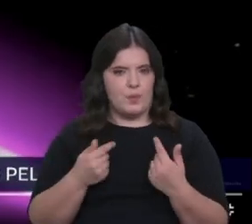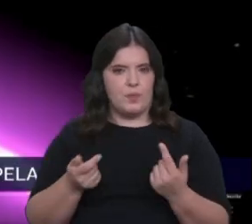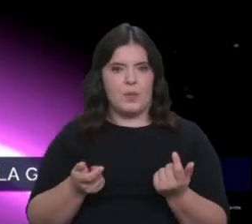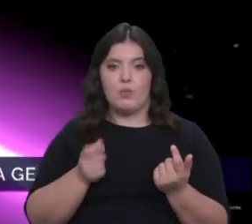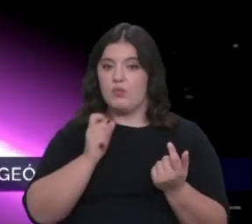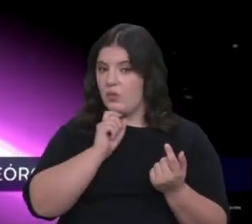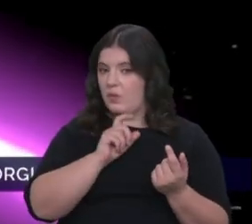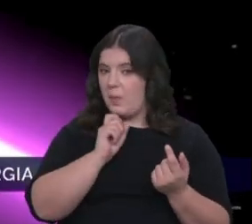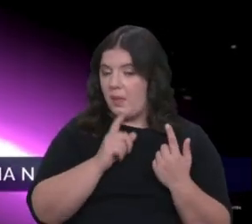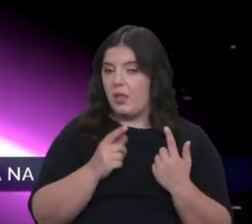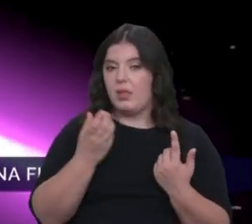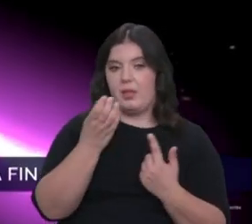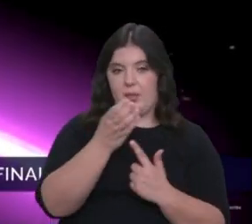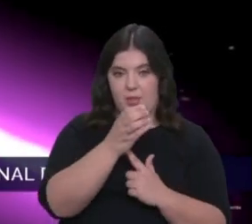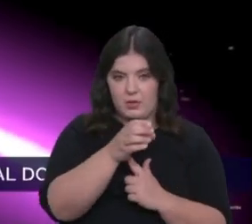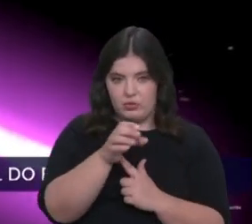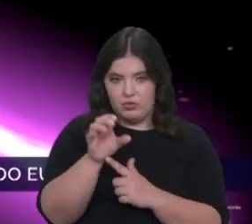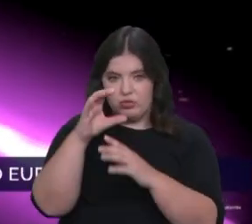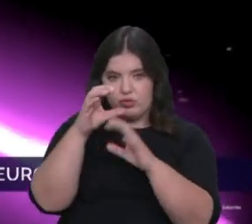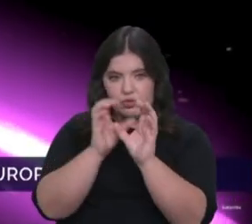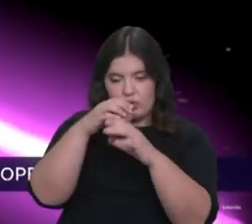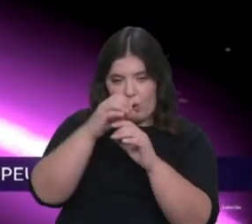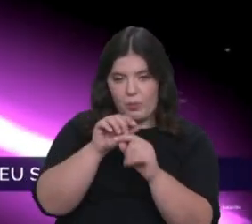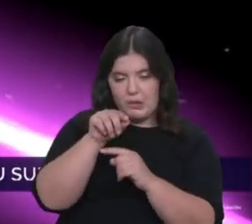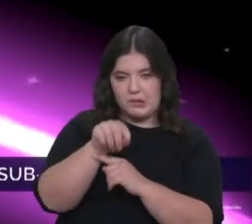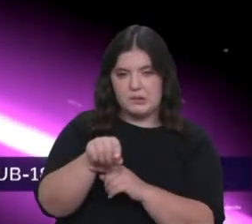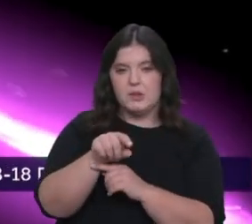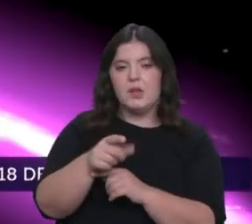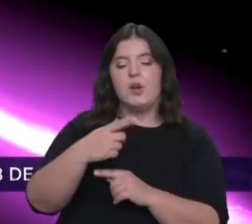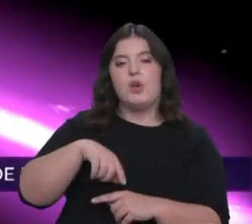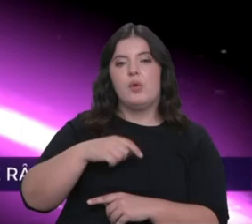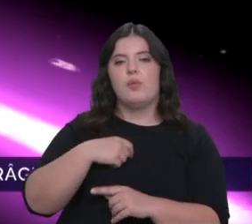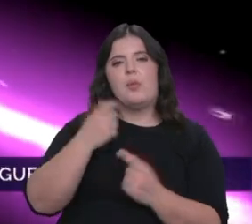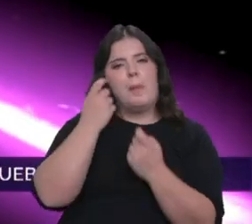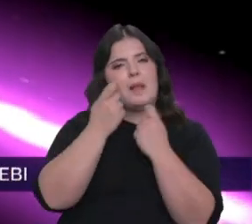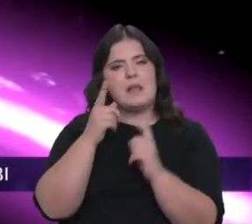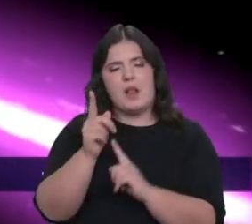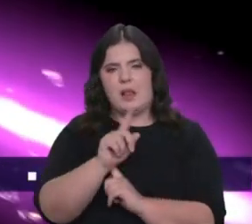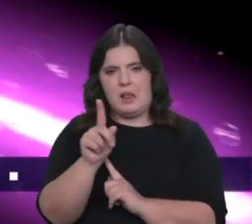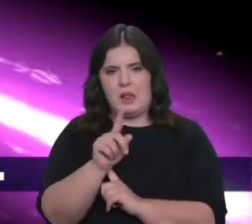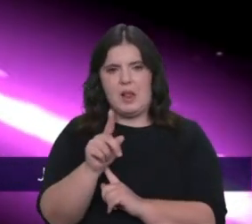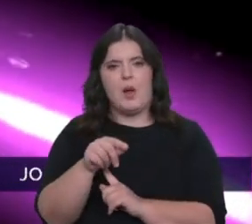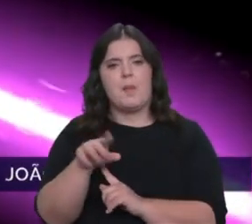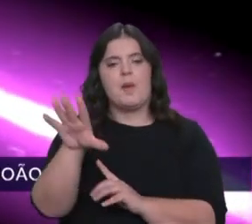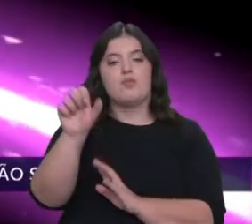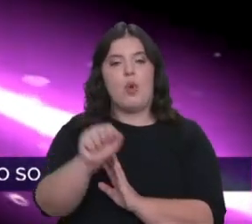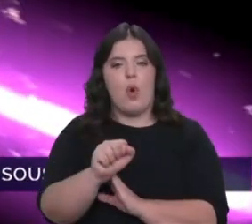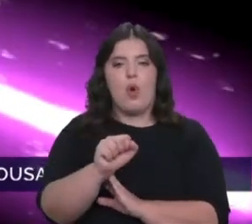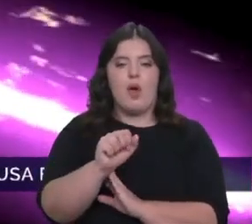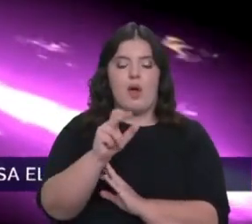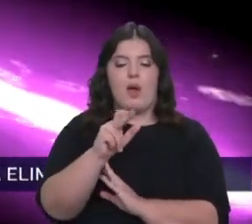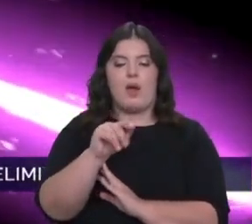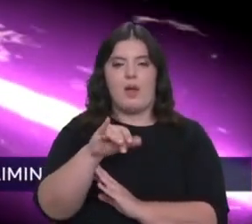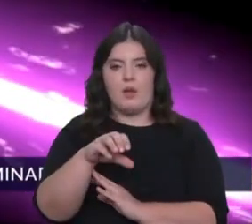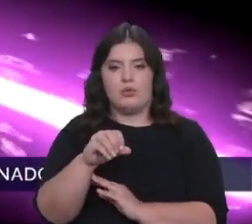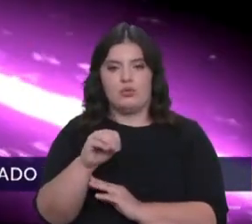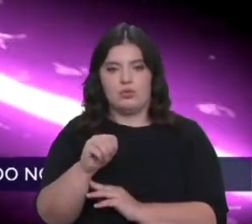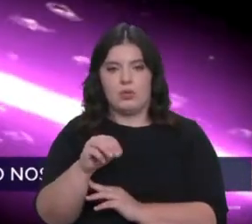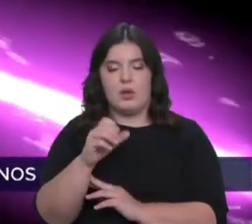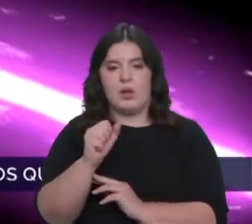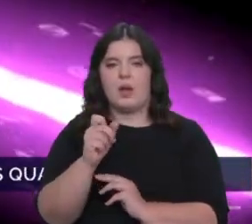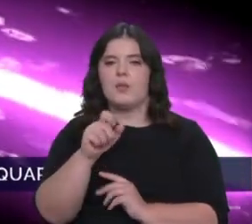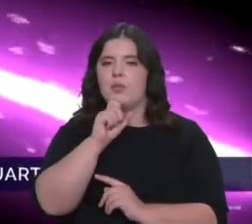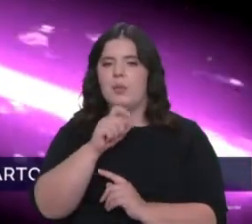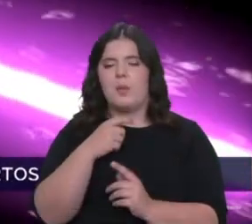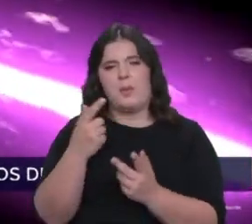este telescópio, este instrumento, que não está pensado para detectar raios de gama, será que conseguiu detectar alguma